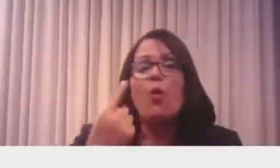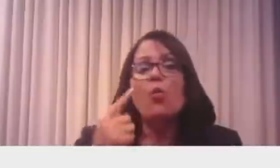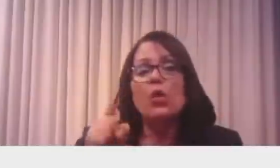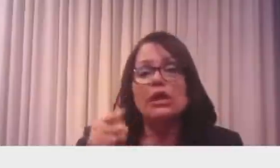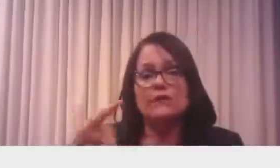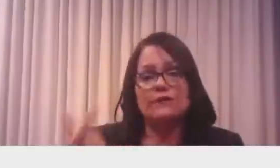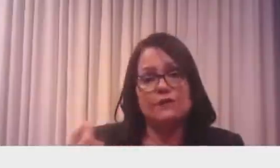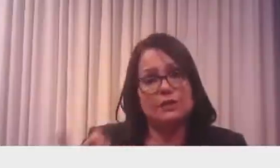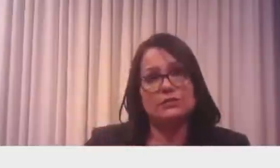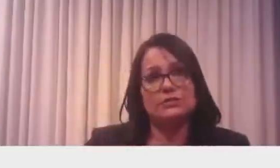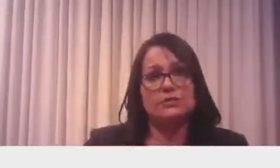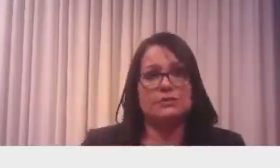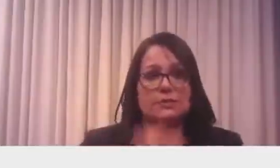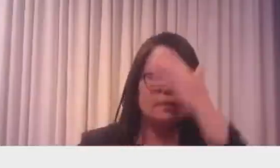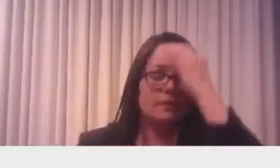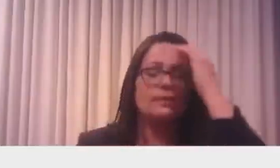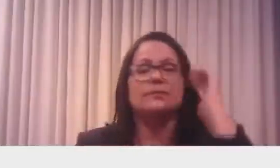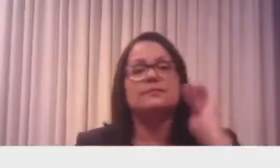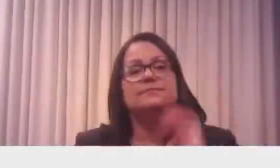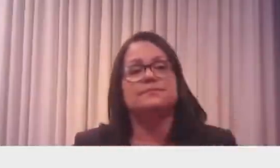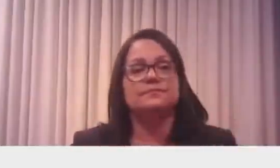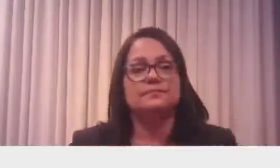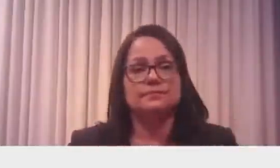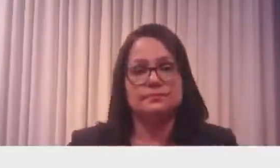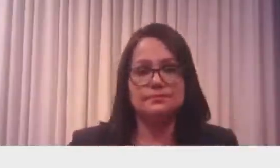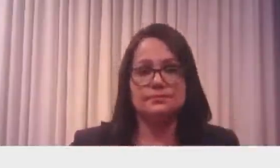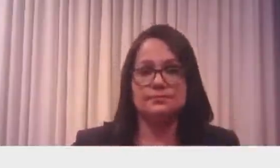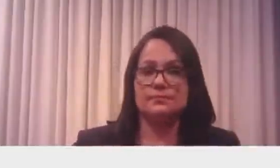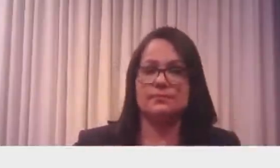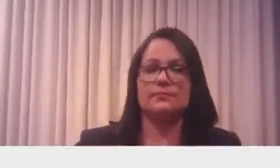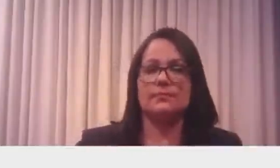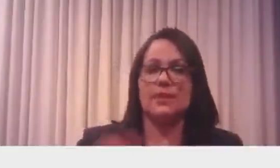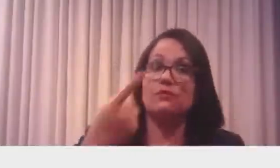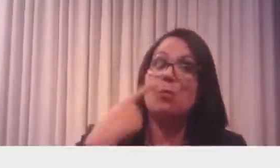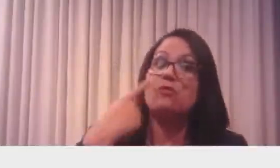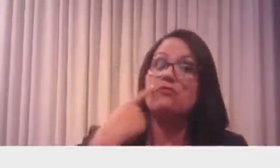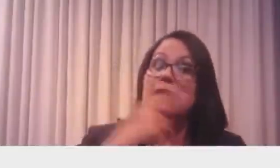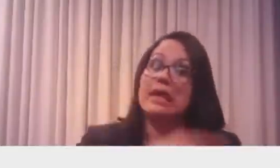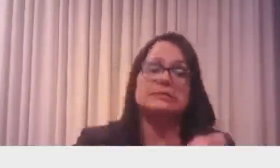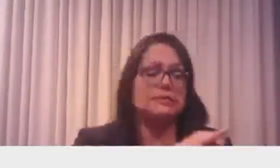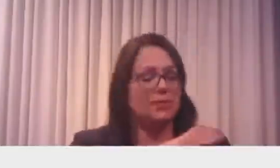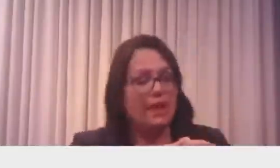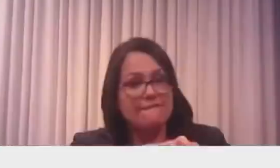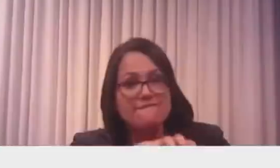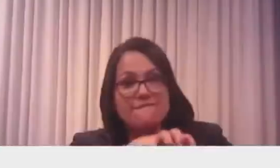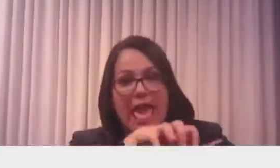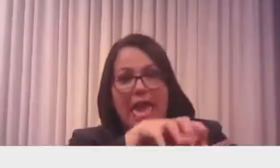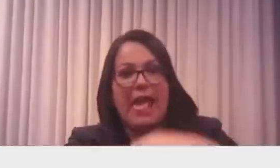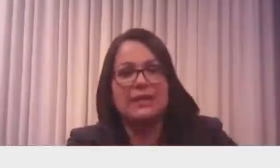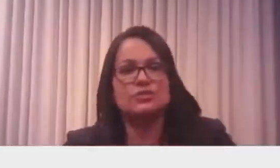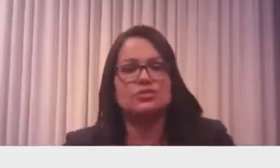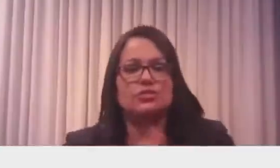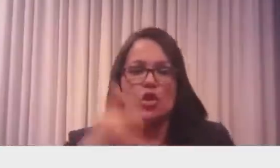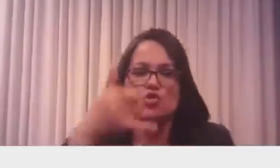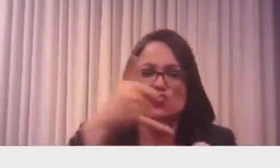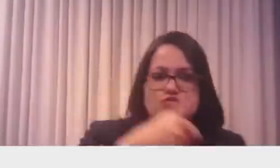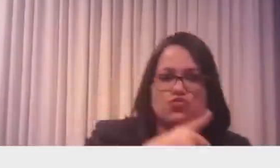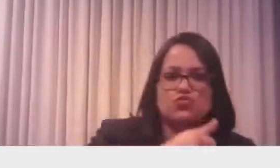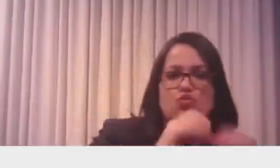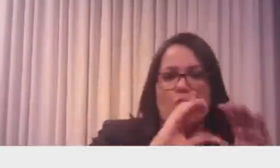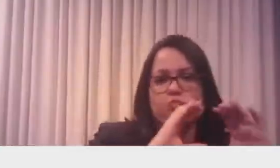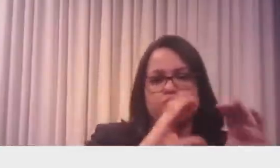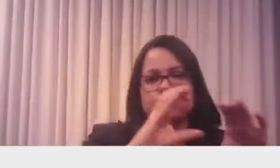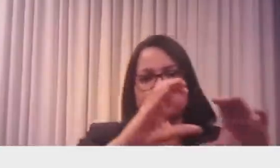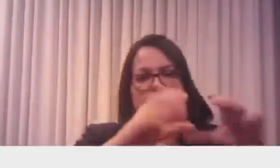ele teria que ir para cima de... Vamos ver agora se o frete, quanto os carregos os tanqueiros cobram. Vê se é